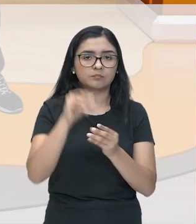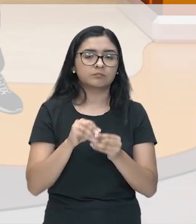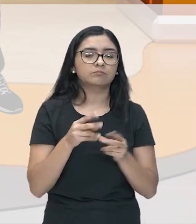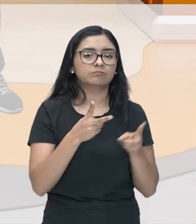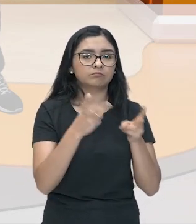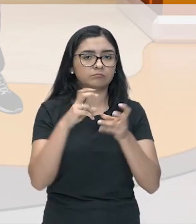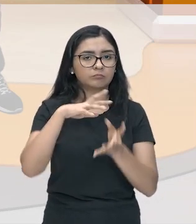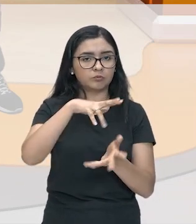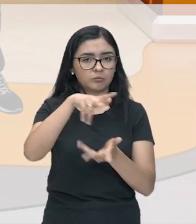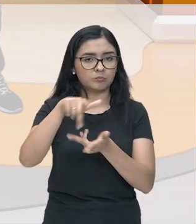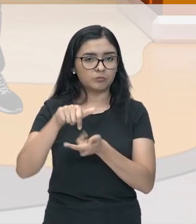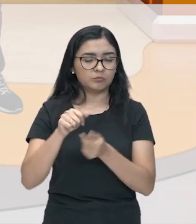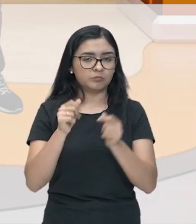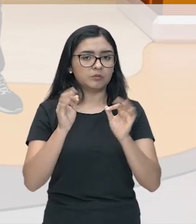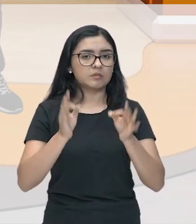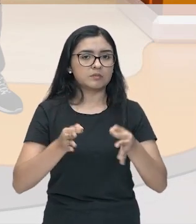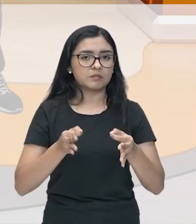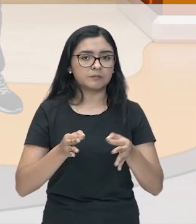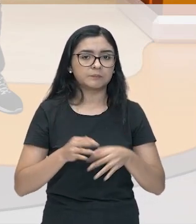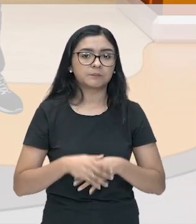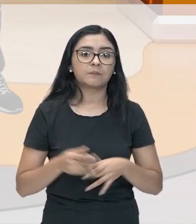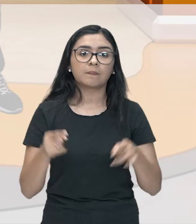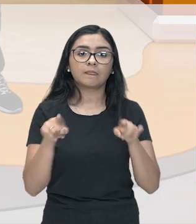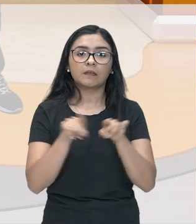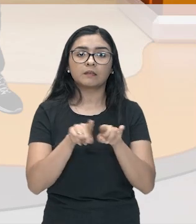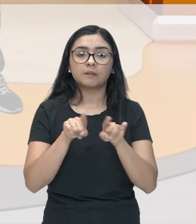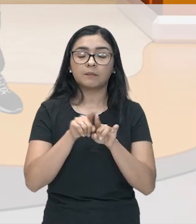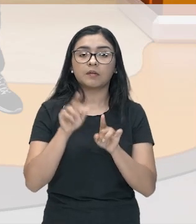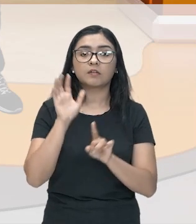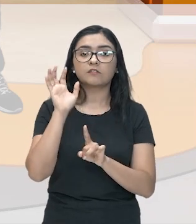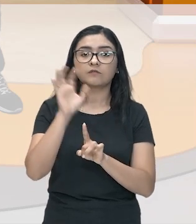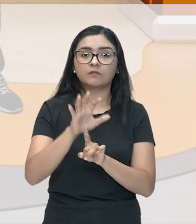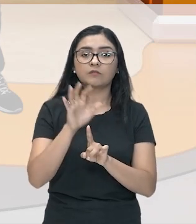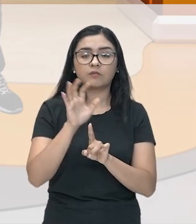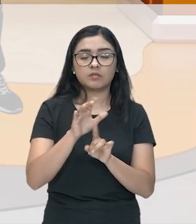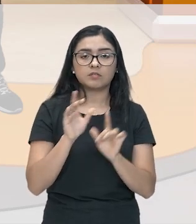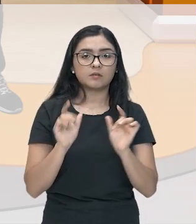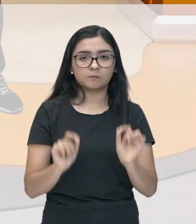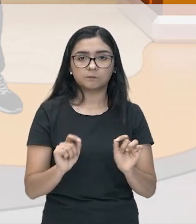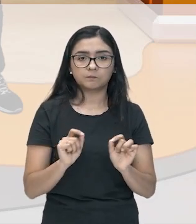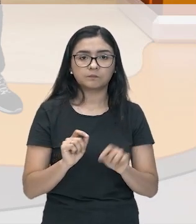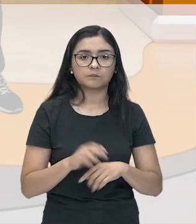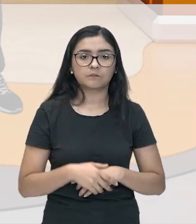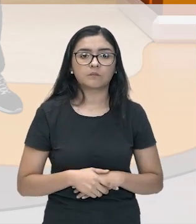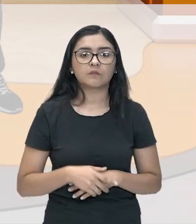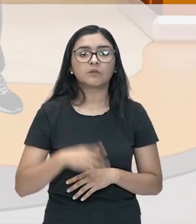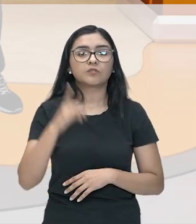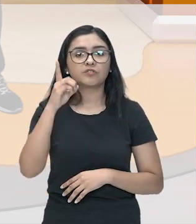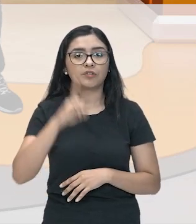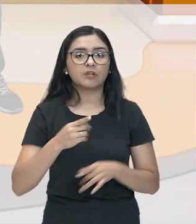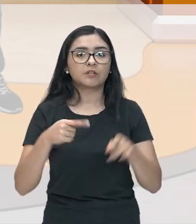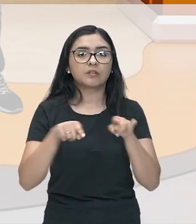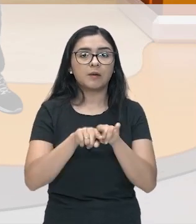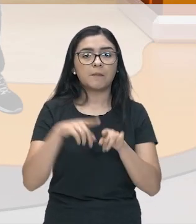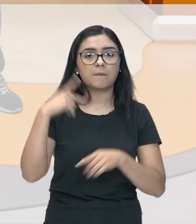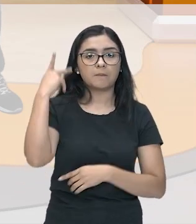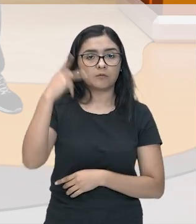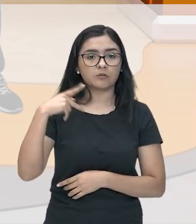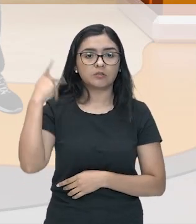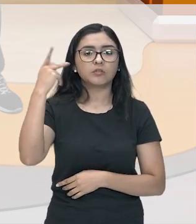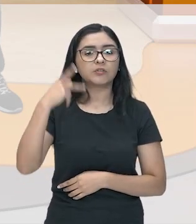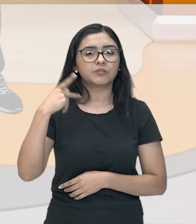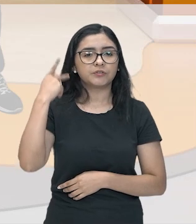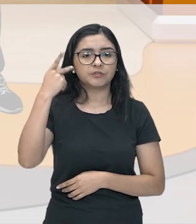em dia. Certo? Vamos ver também essa influência onde, professor? No direito e política.